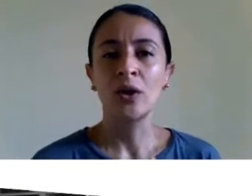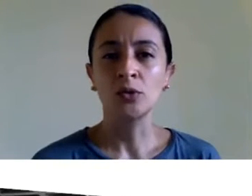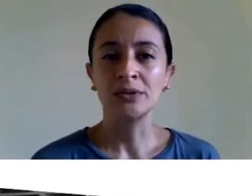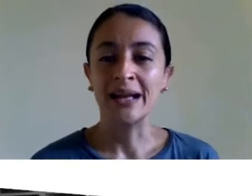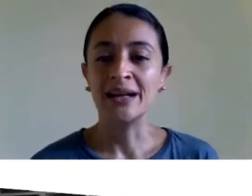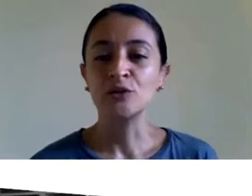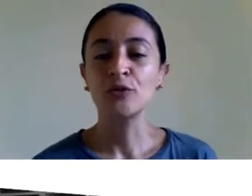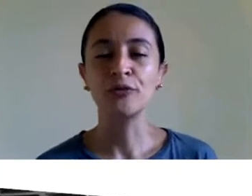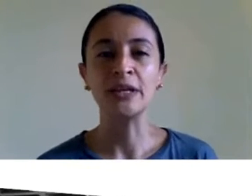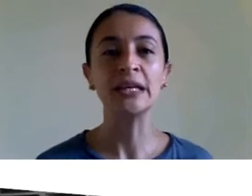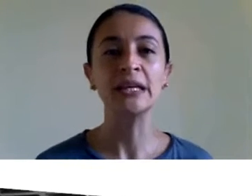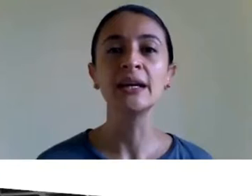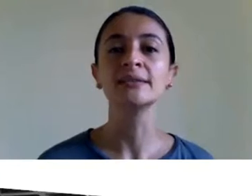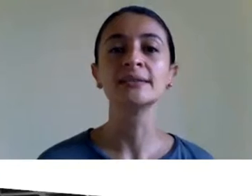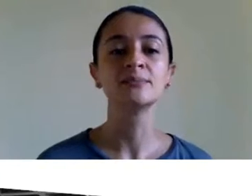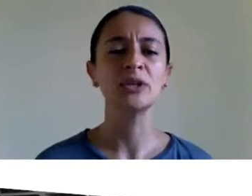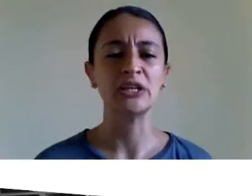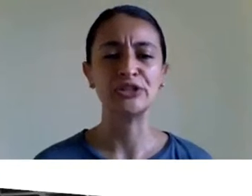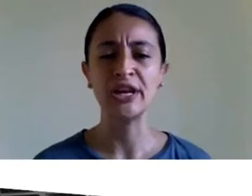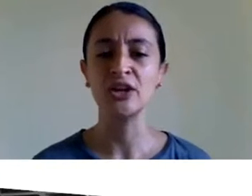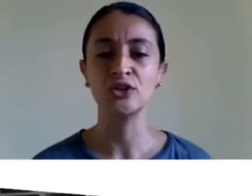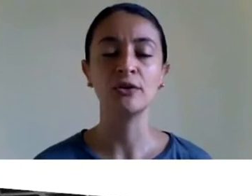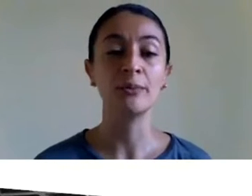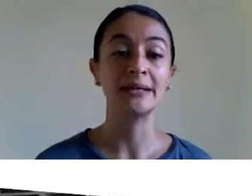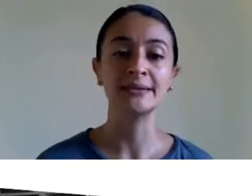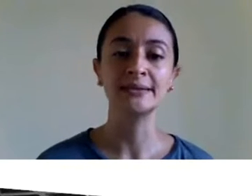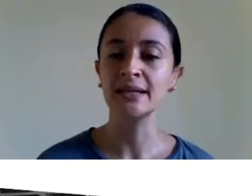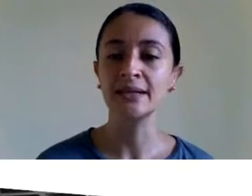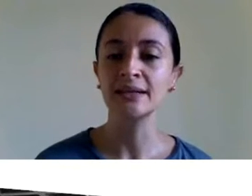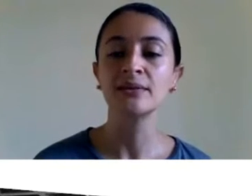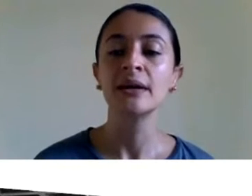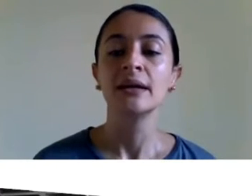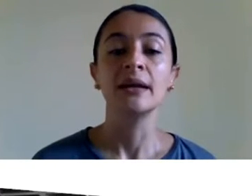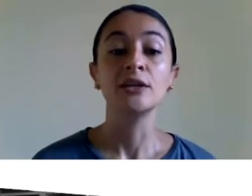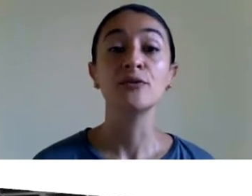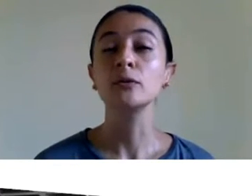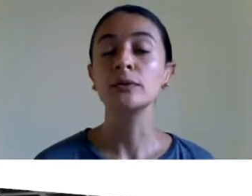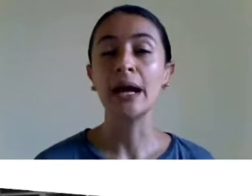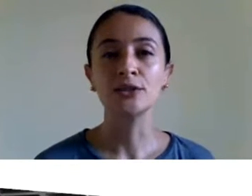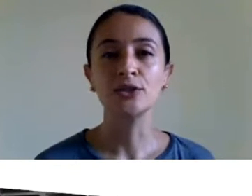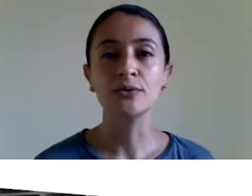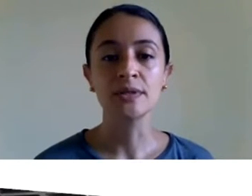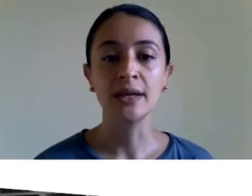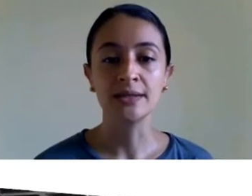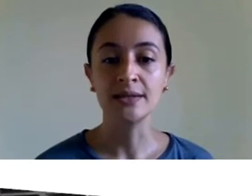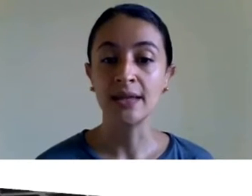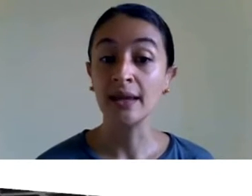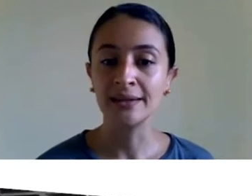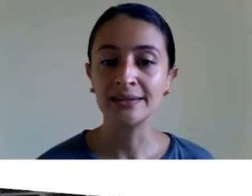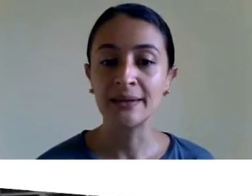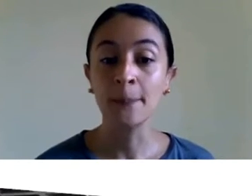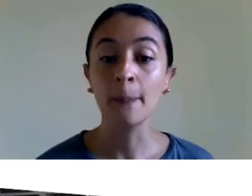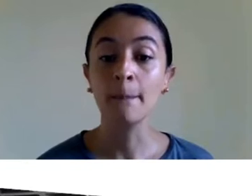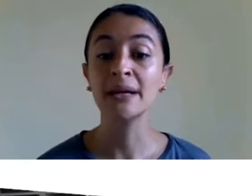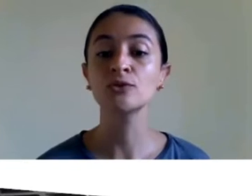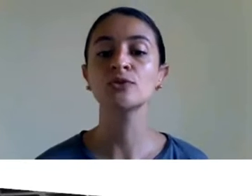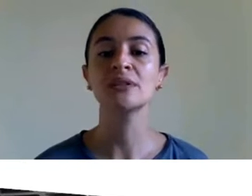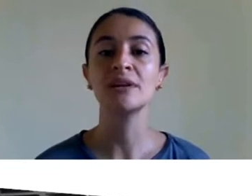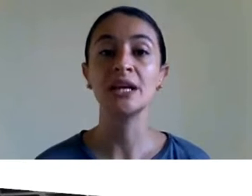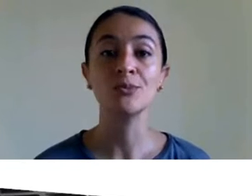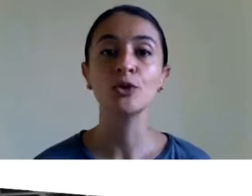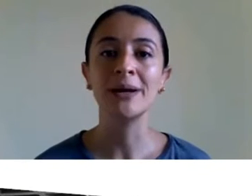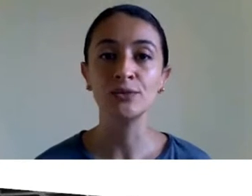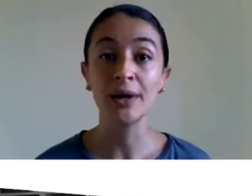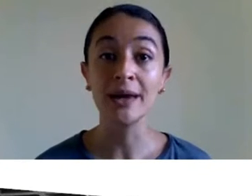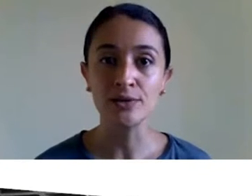um lugar lotado, filas, muita gente, aglomeração, né, dificuldade de conseguir assistência, mas o